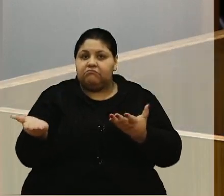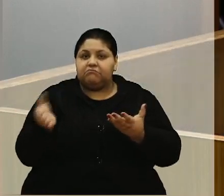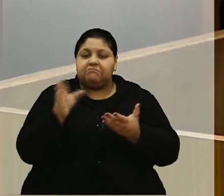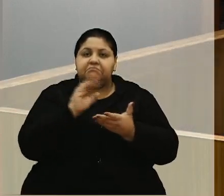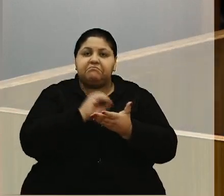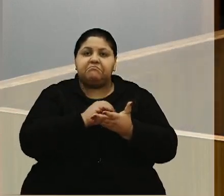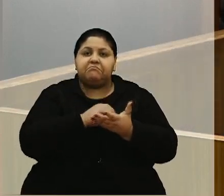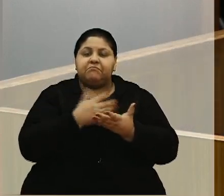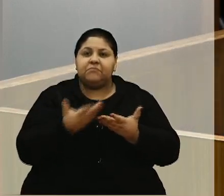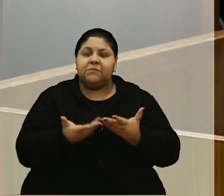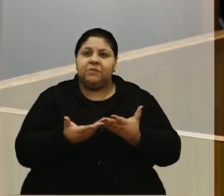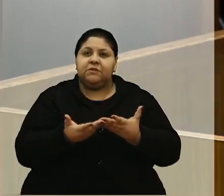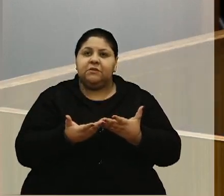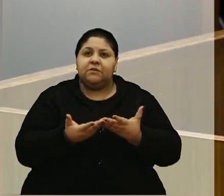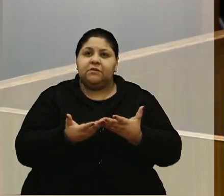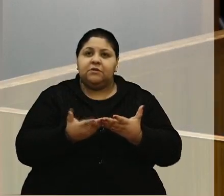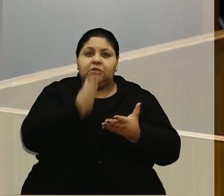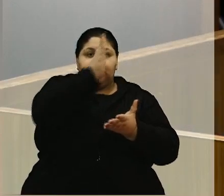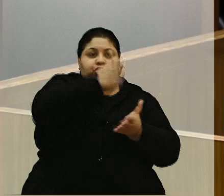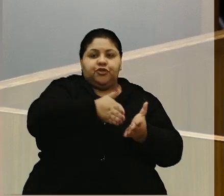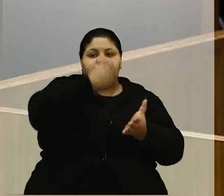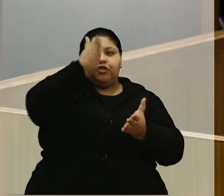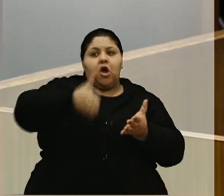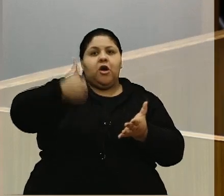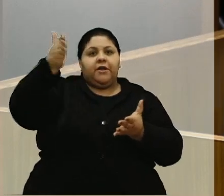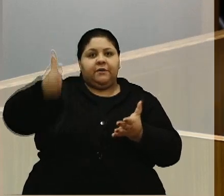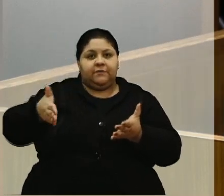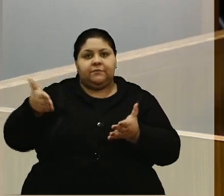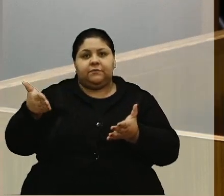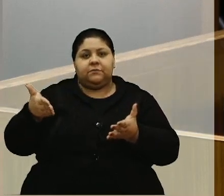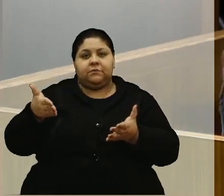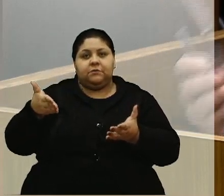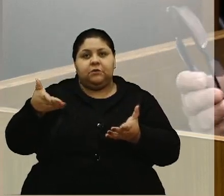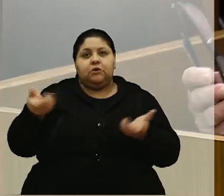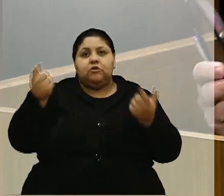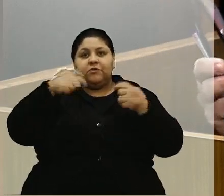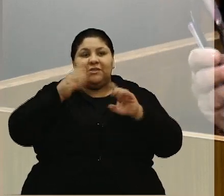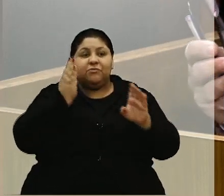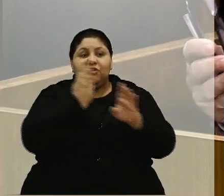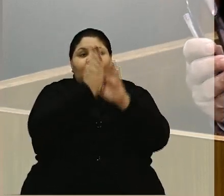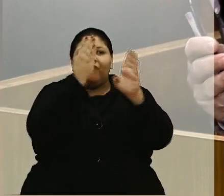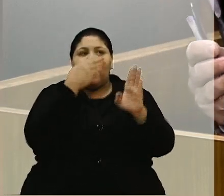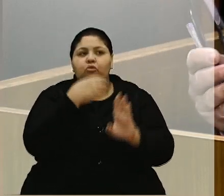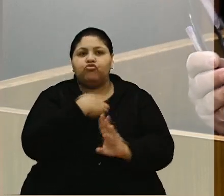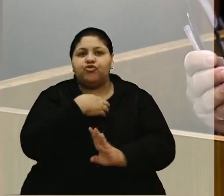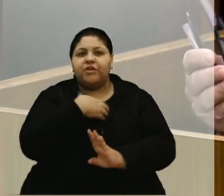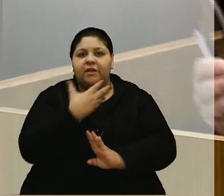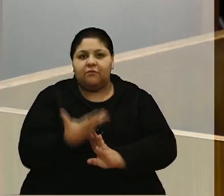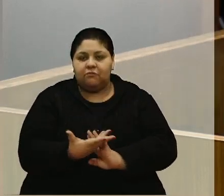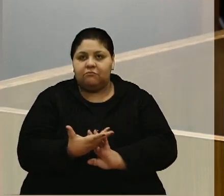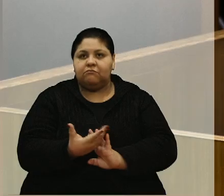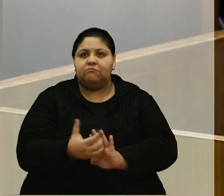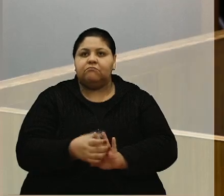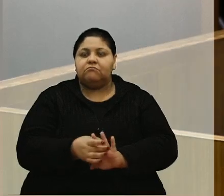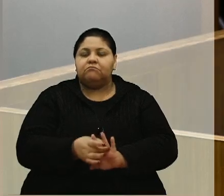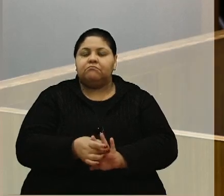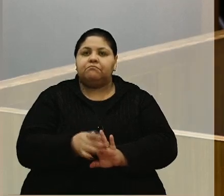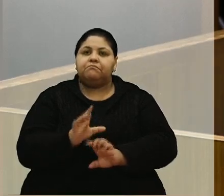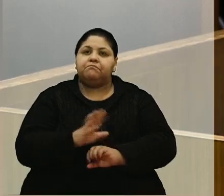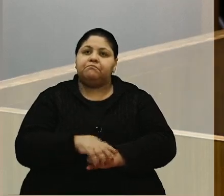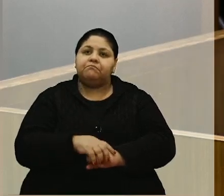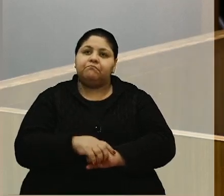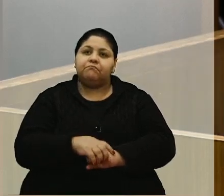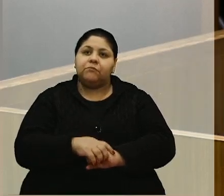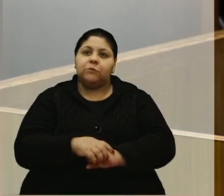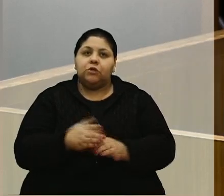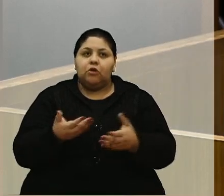faltam divisórias. Então, nós precisamos achar uma forma de que, através de